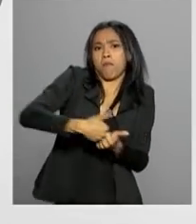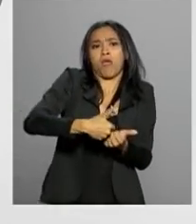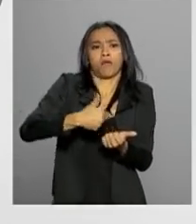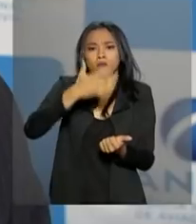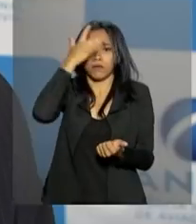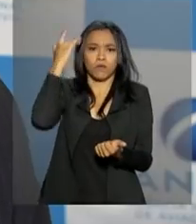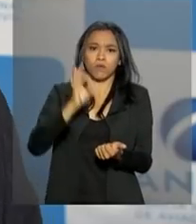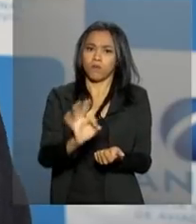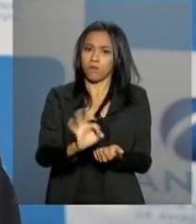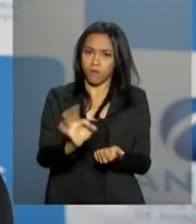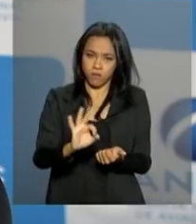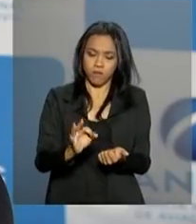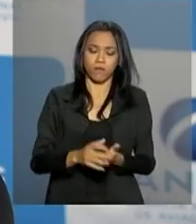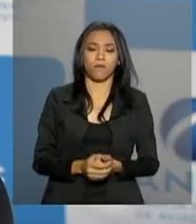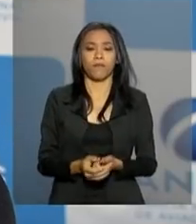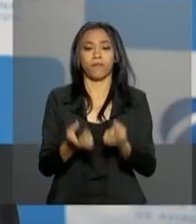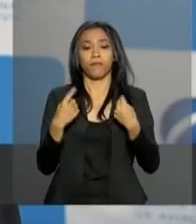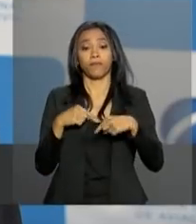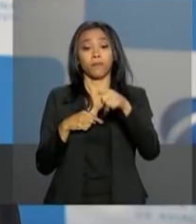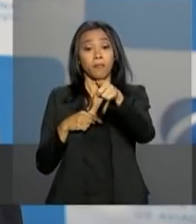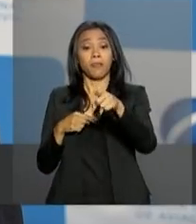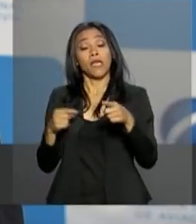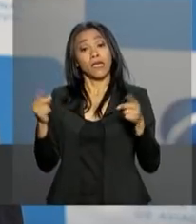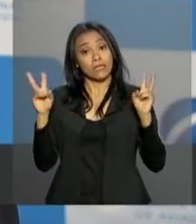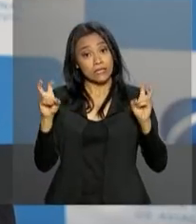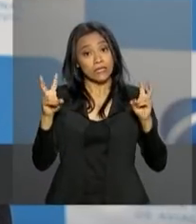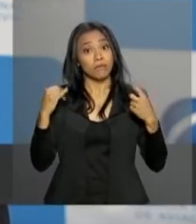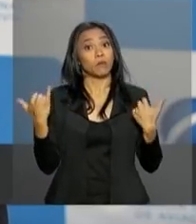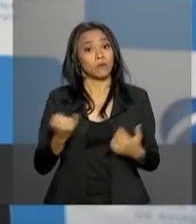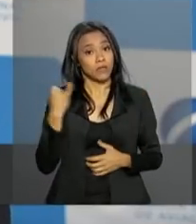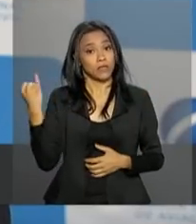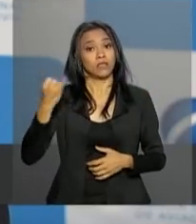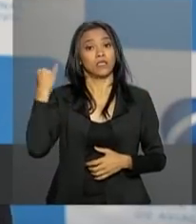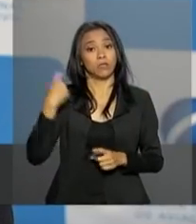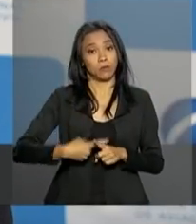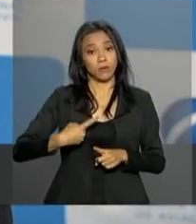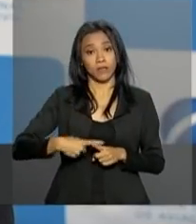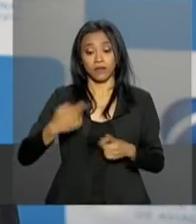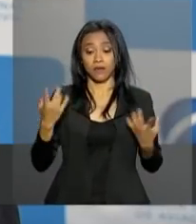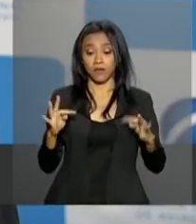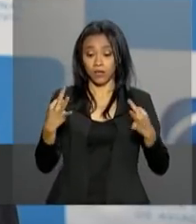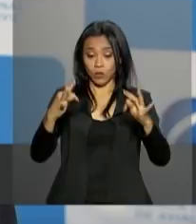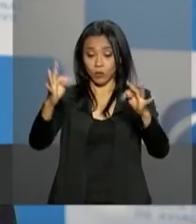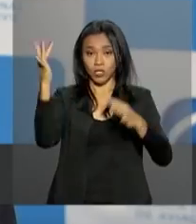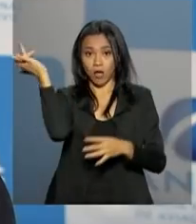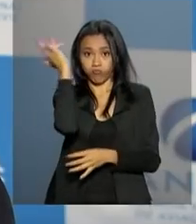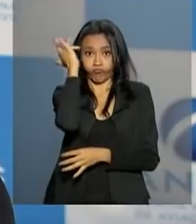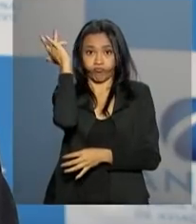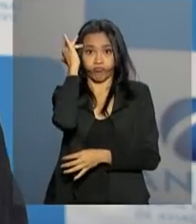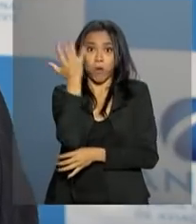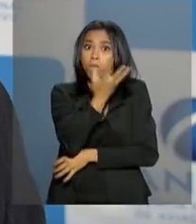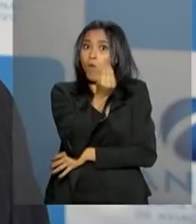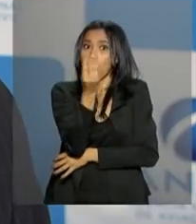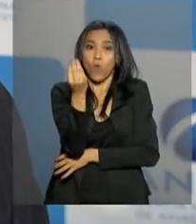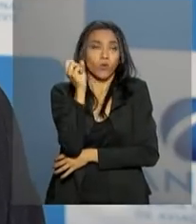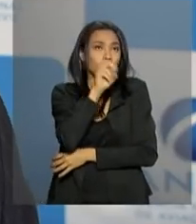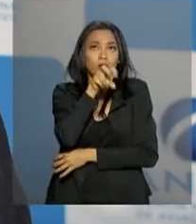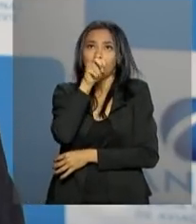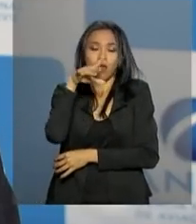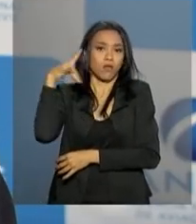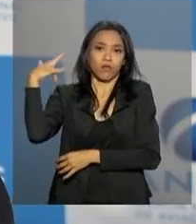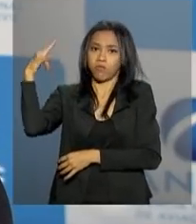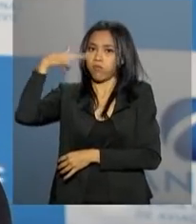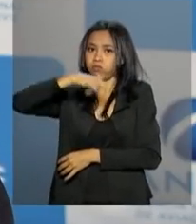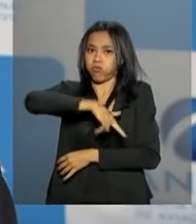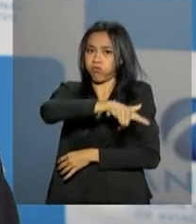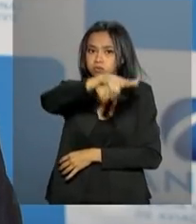aplicadas. Esse assunto se tornou importante porque a tecnologia se desenvolveu e agora são muitos drones. No site da ANAC